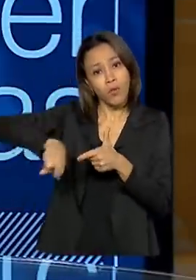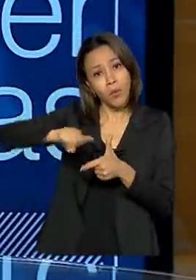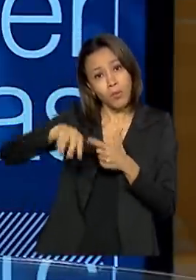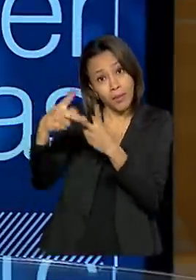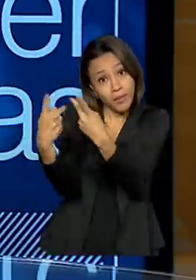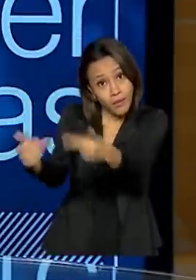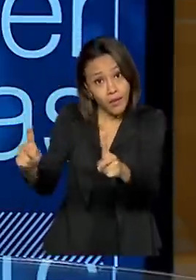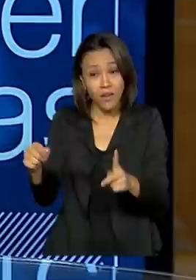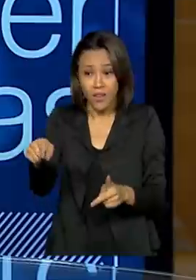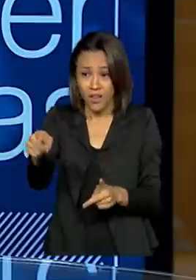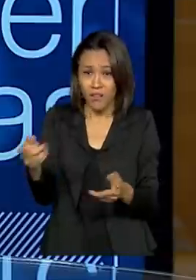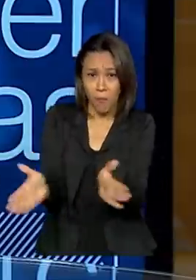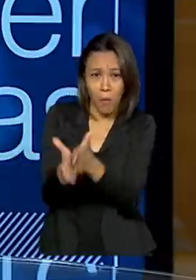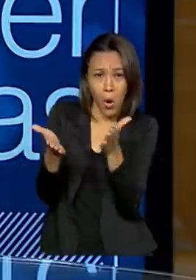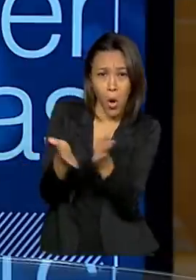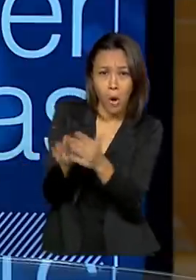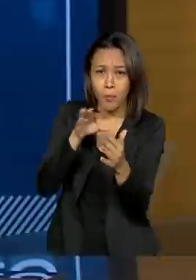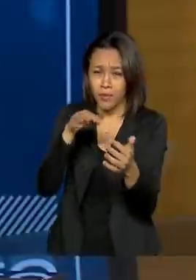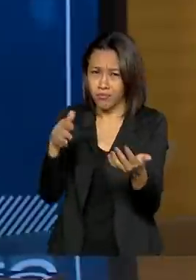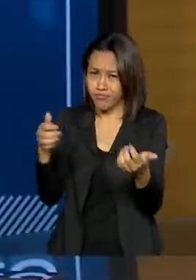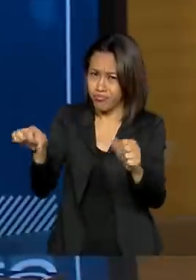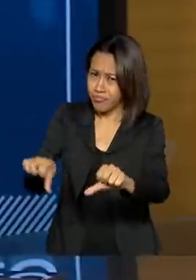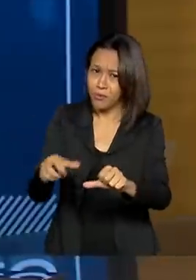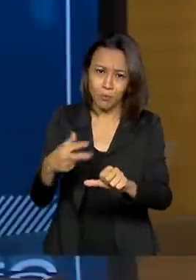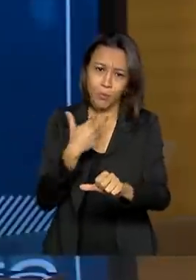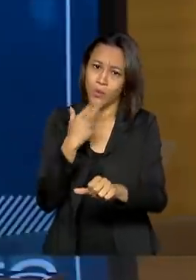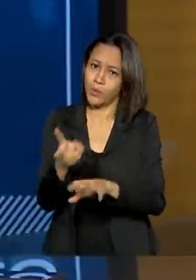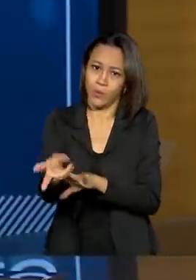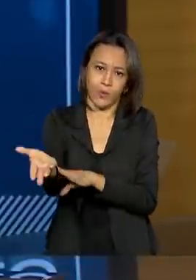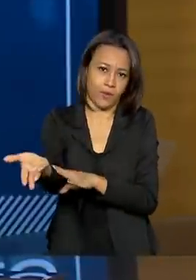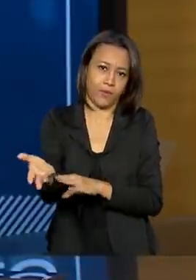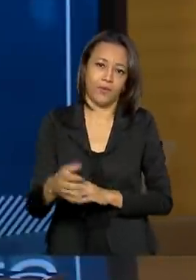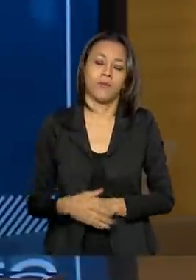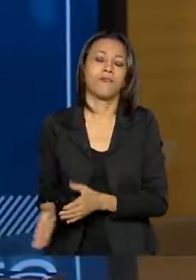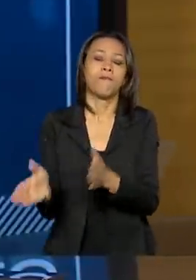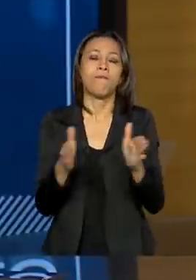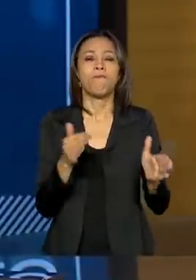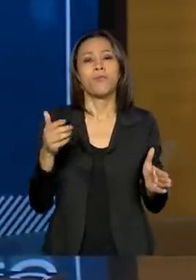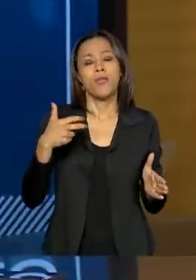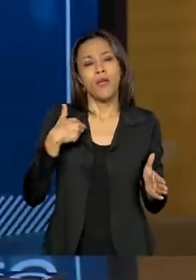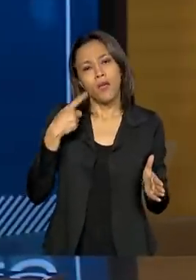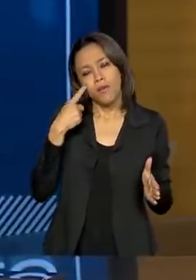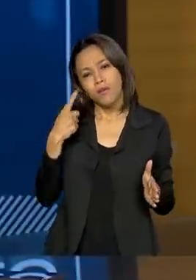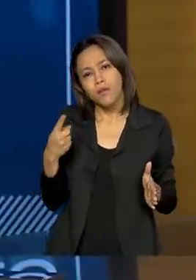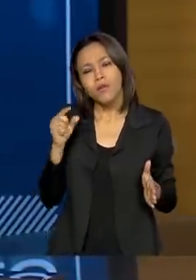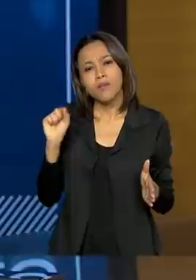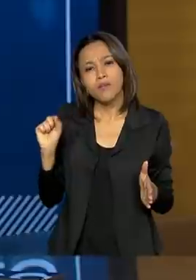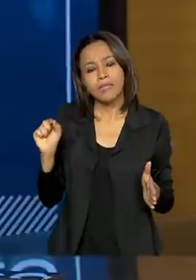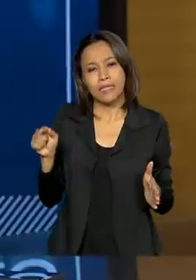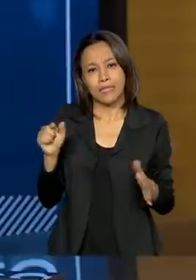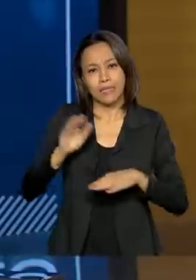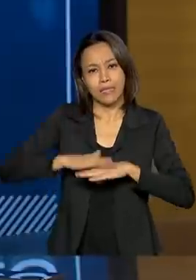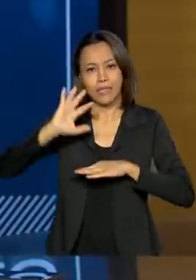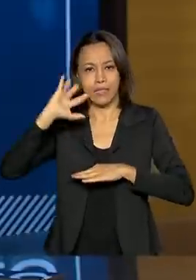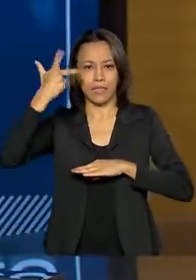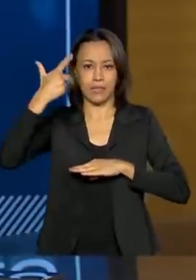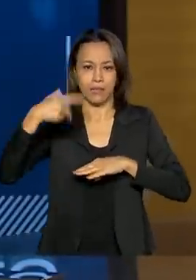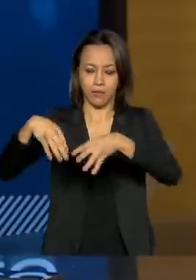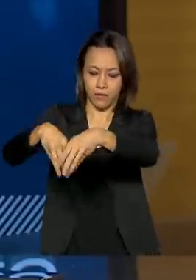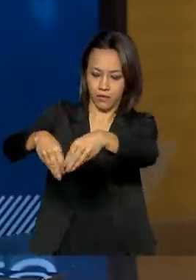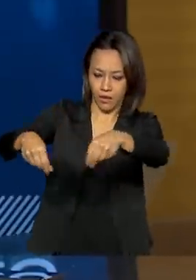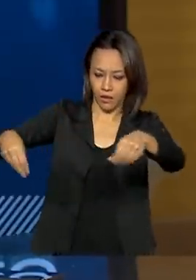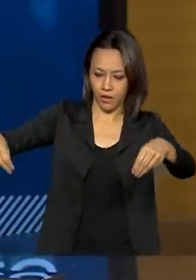miserabilidade não pode continuar. Eu vi que o senhor também tomou iniciativas em relação à regularização fundiária de terras